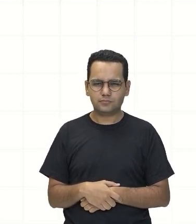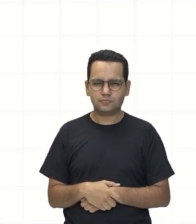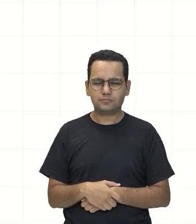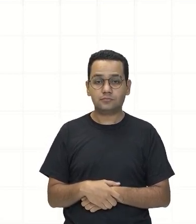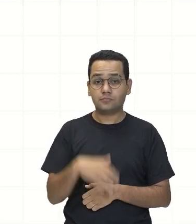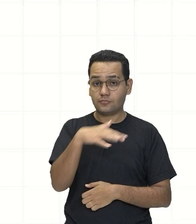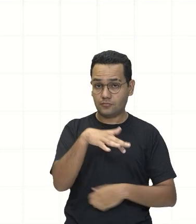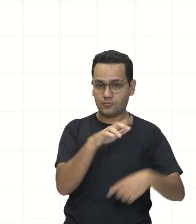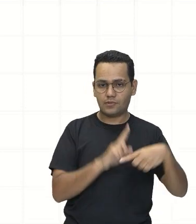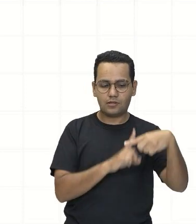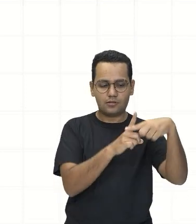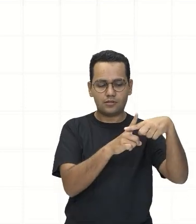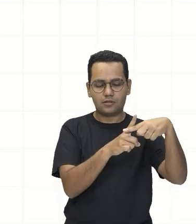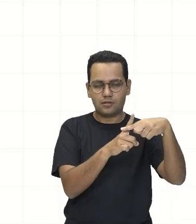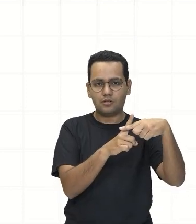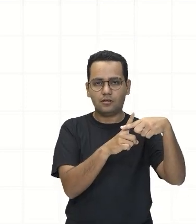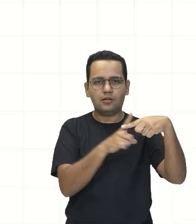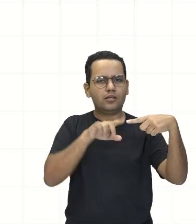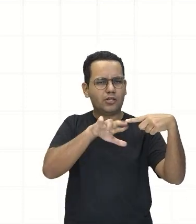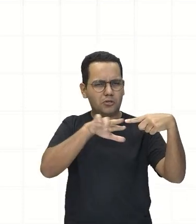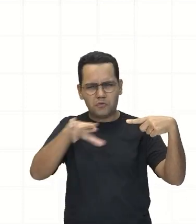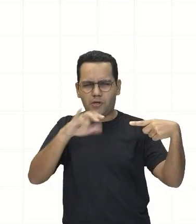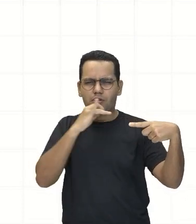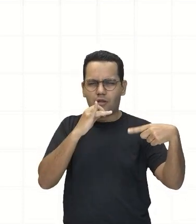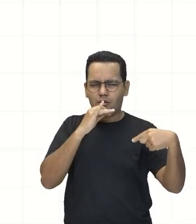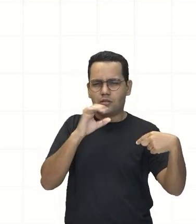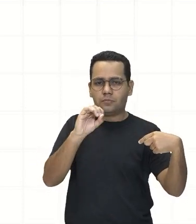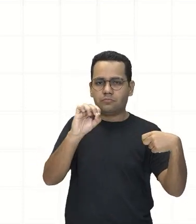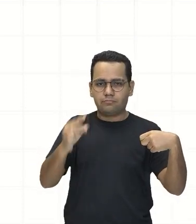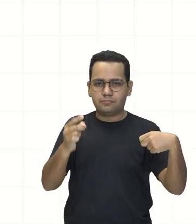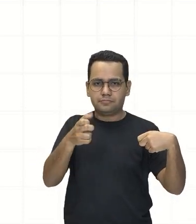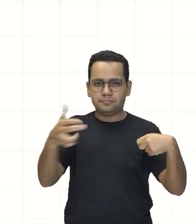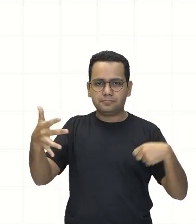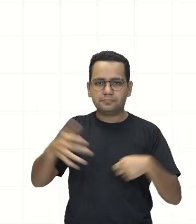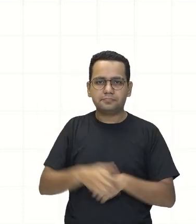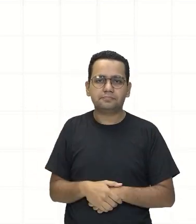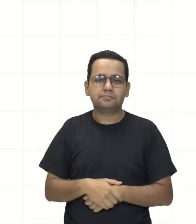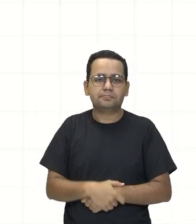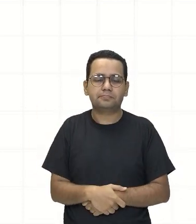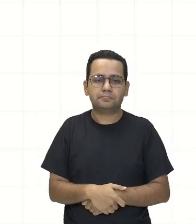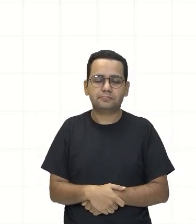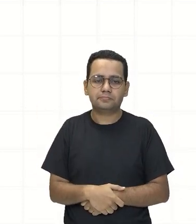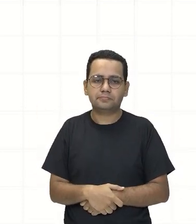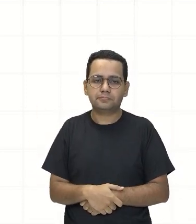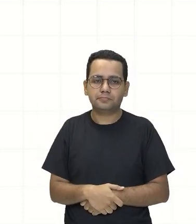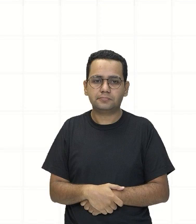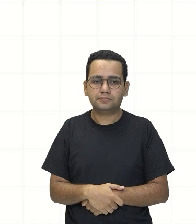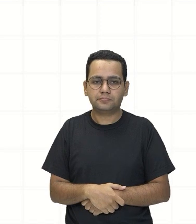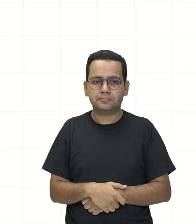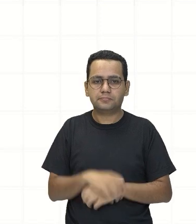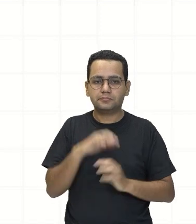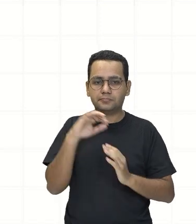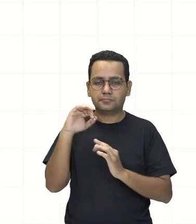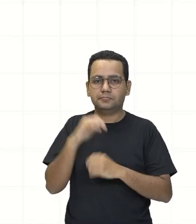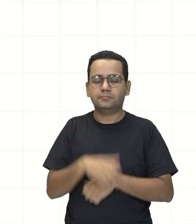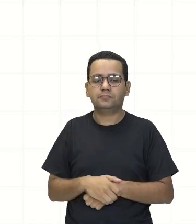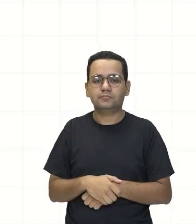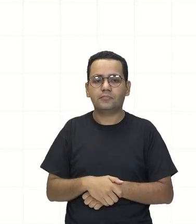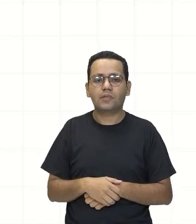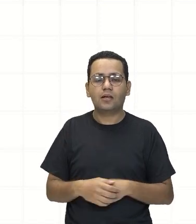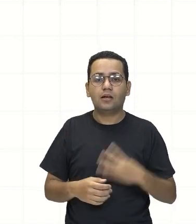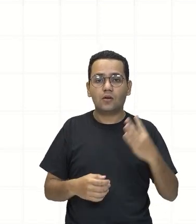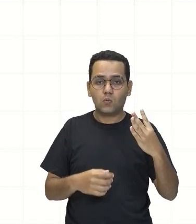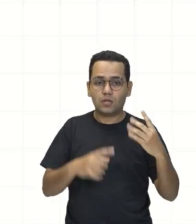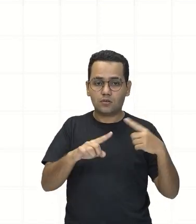abaixo Então, vejamos a primeira Olha só Eu quero adicionar 4 vezes 10 elevado a